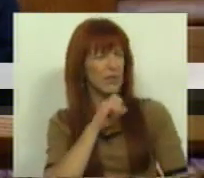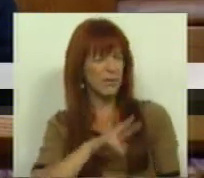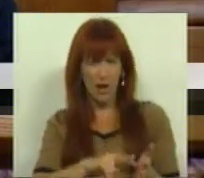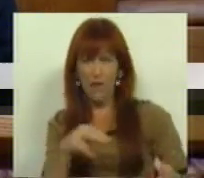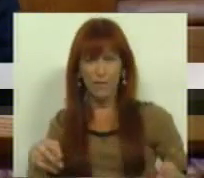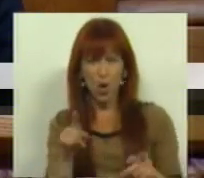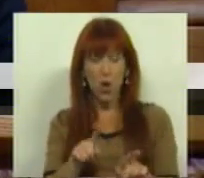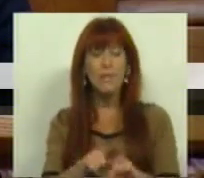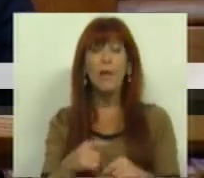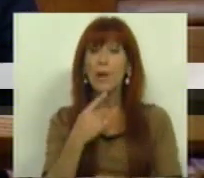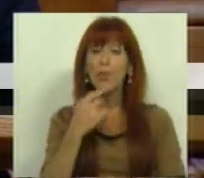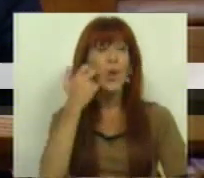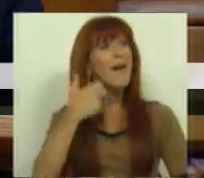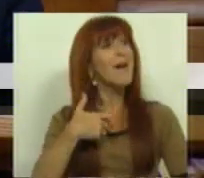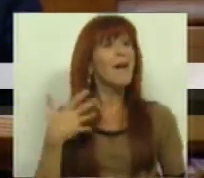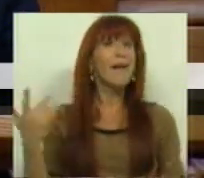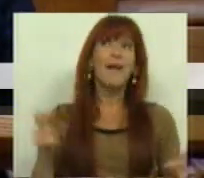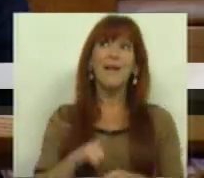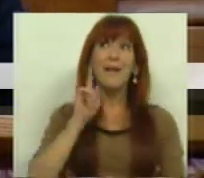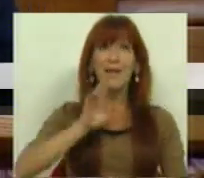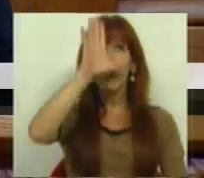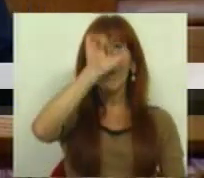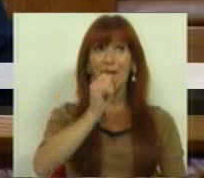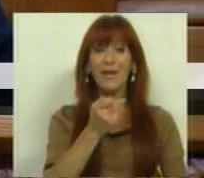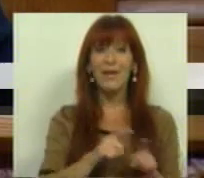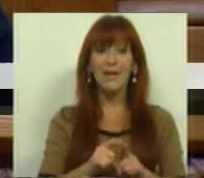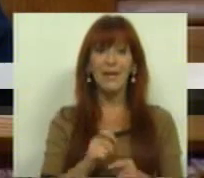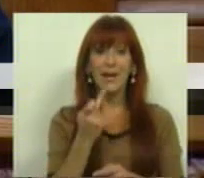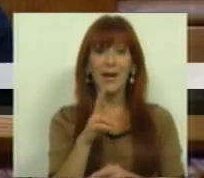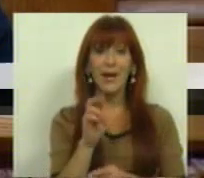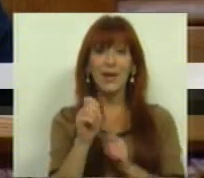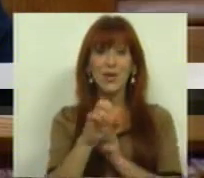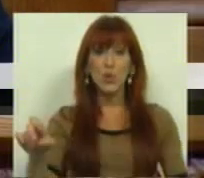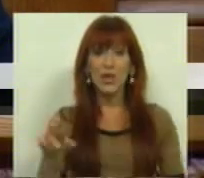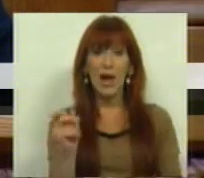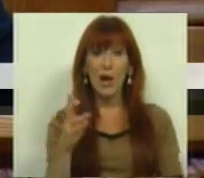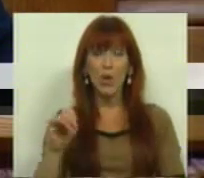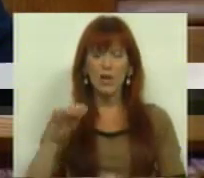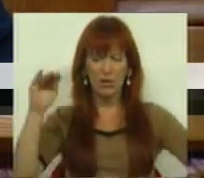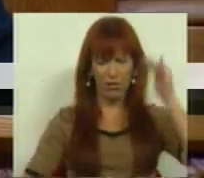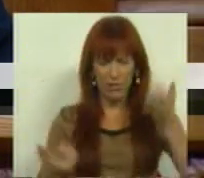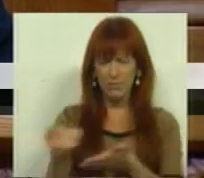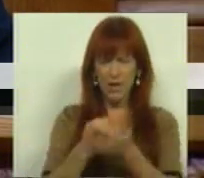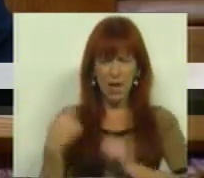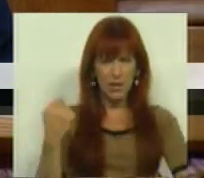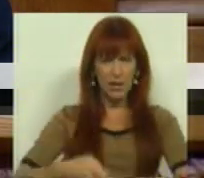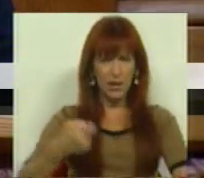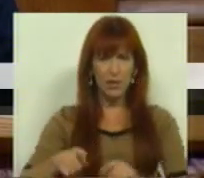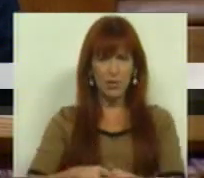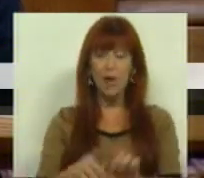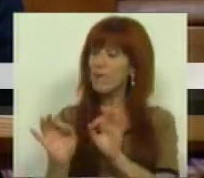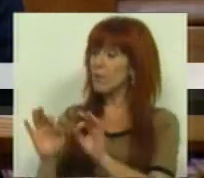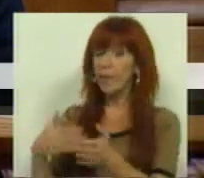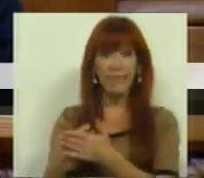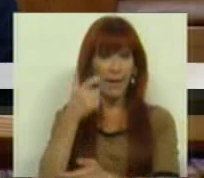reforma que tanto orgulha a Ministra Assunção Cristas, desequilibrar o mercado de arrendamento a